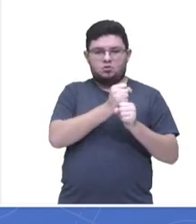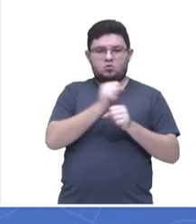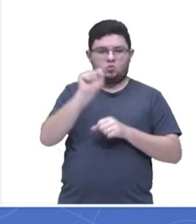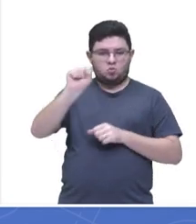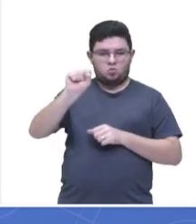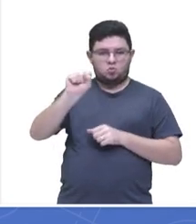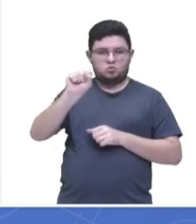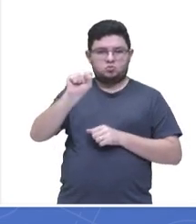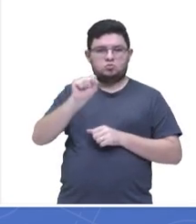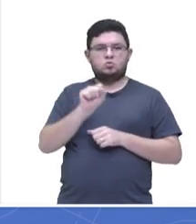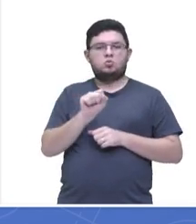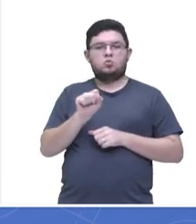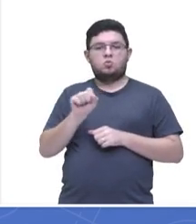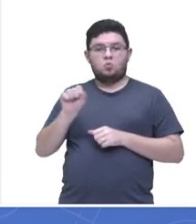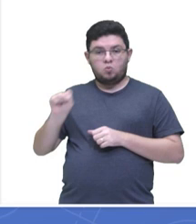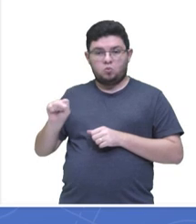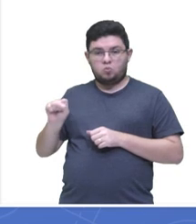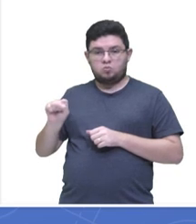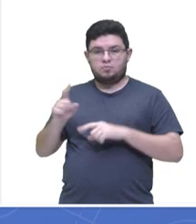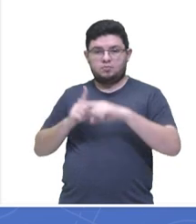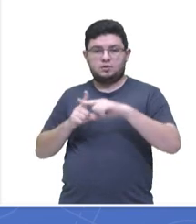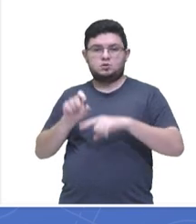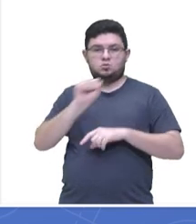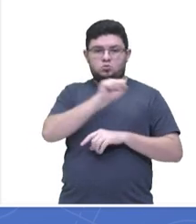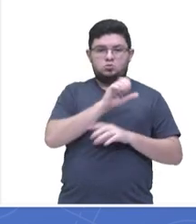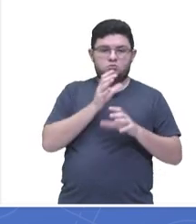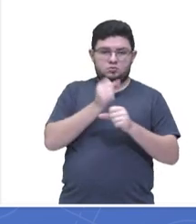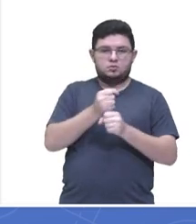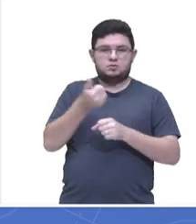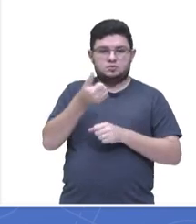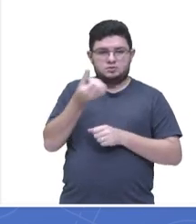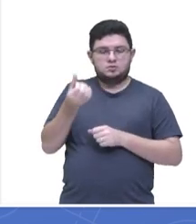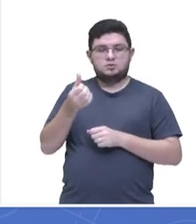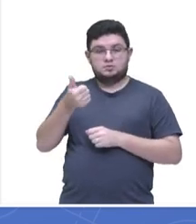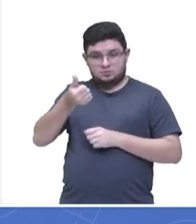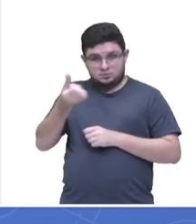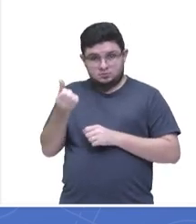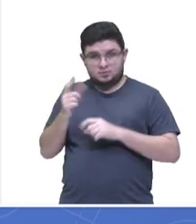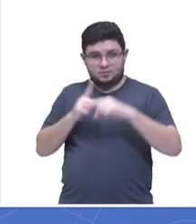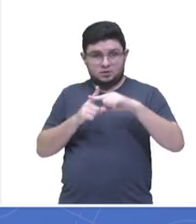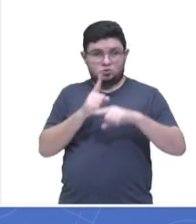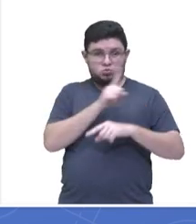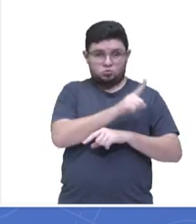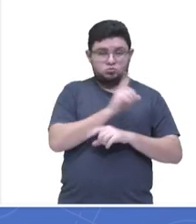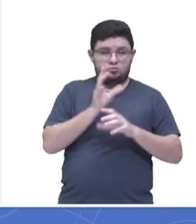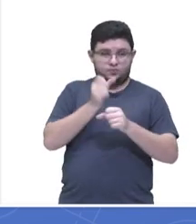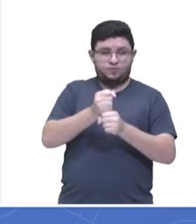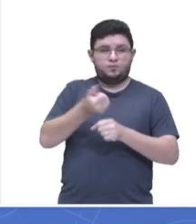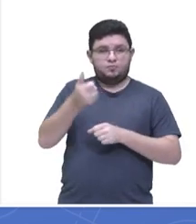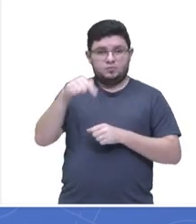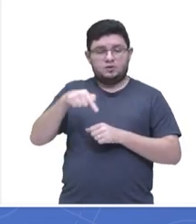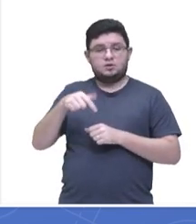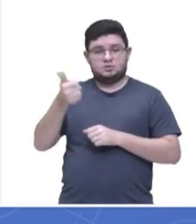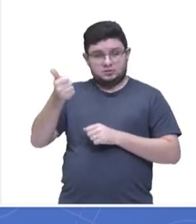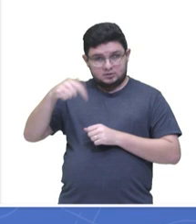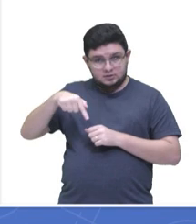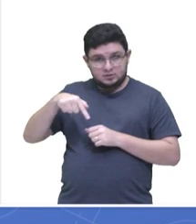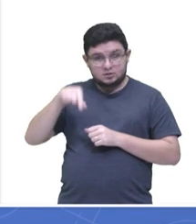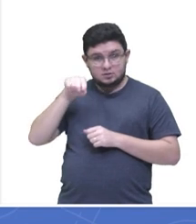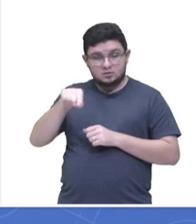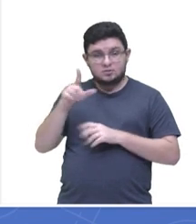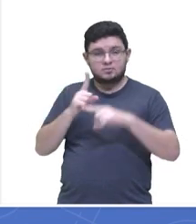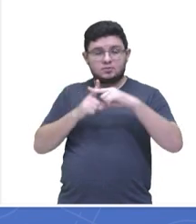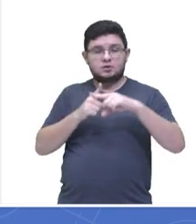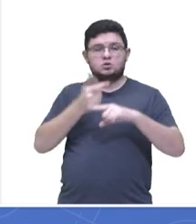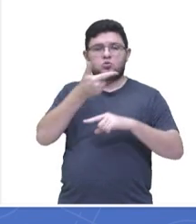mais 8 é 16, 16 mais 1 é 17, 17 mais 2